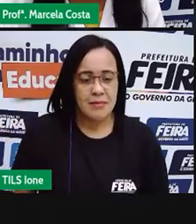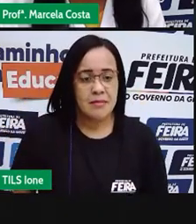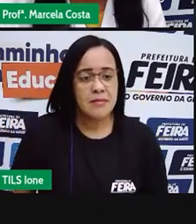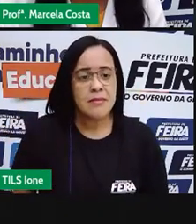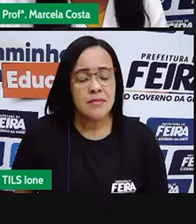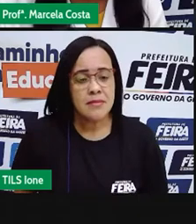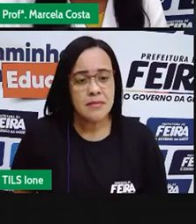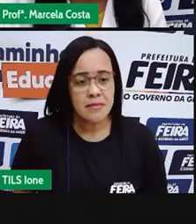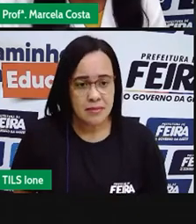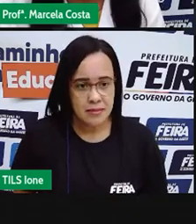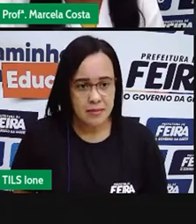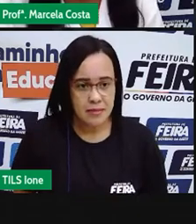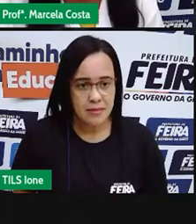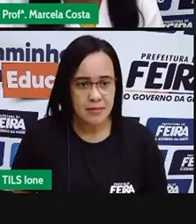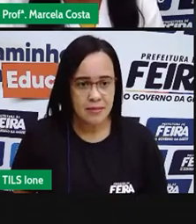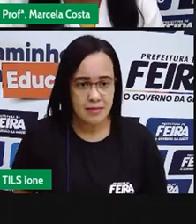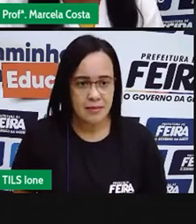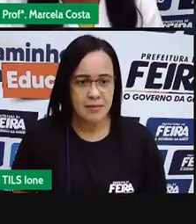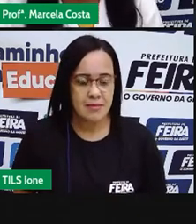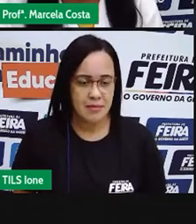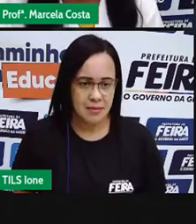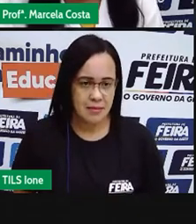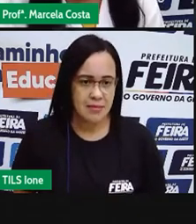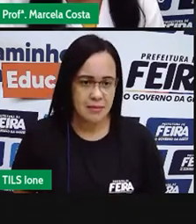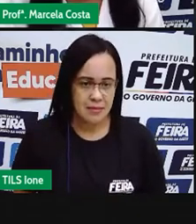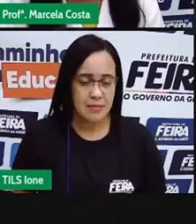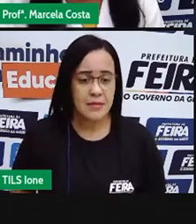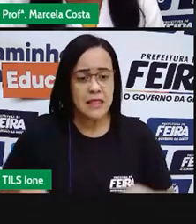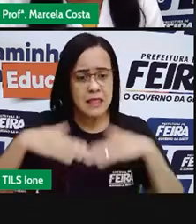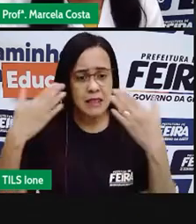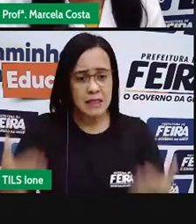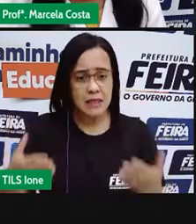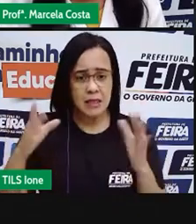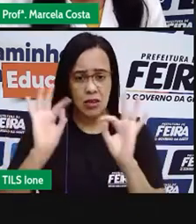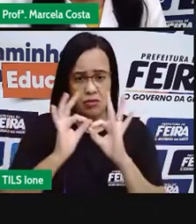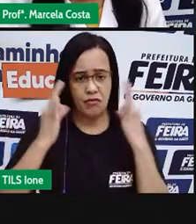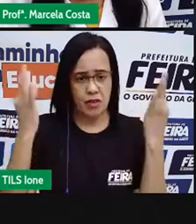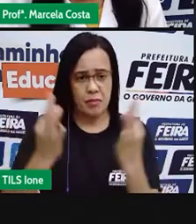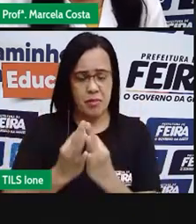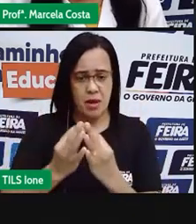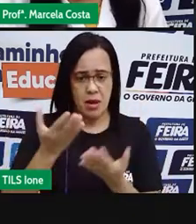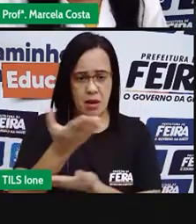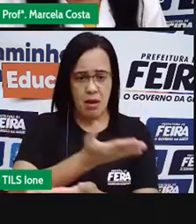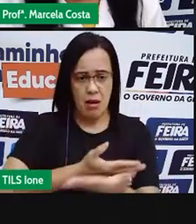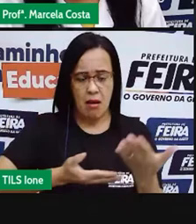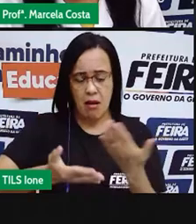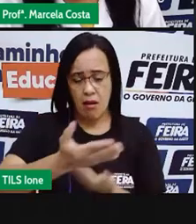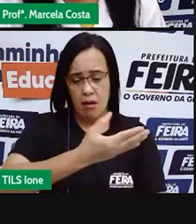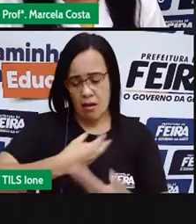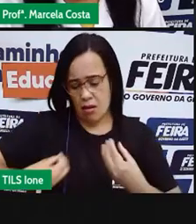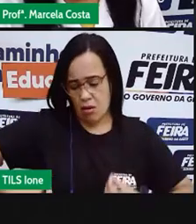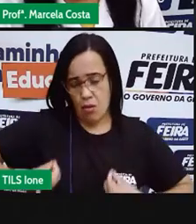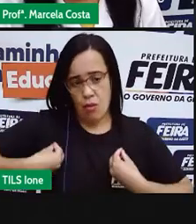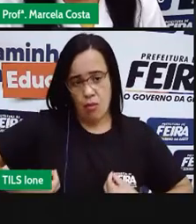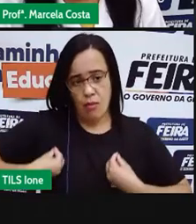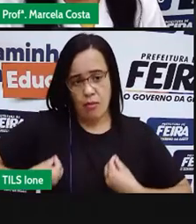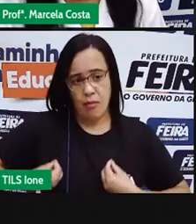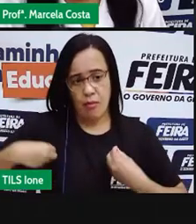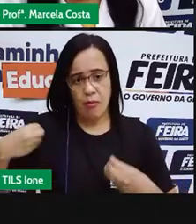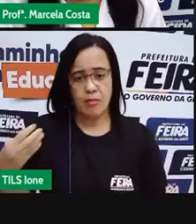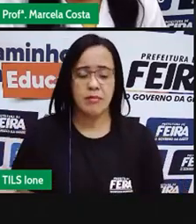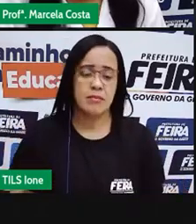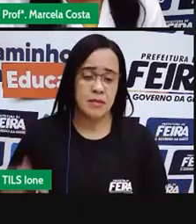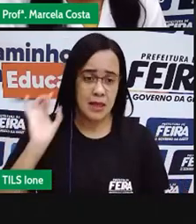ajudam a melhorar a convivência familiar. são para que a